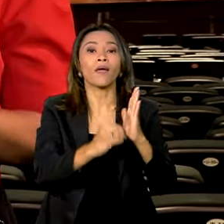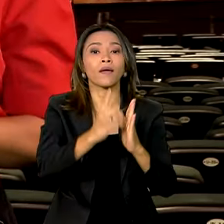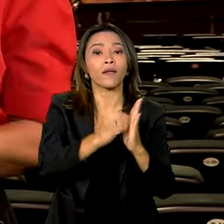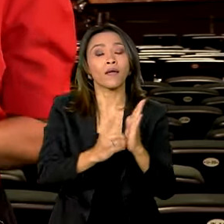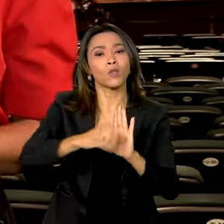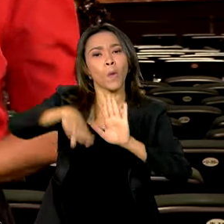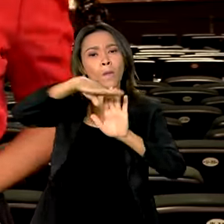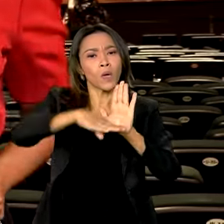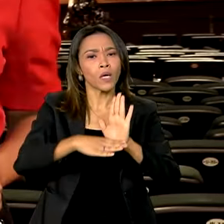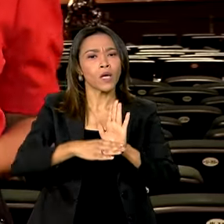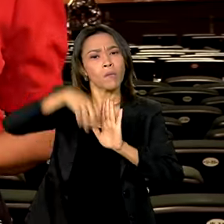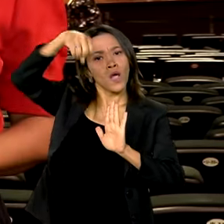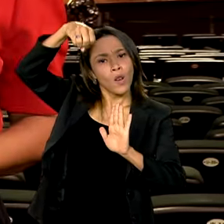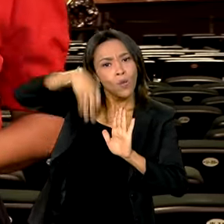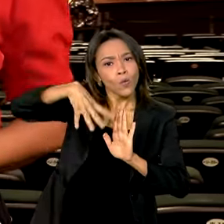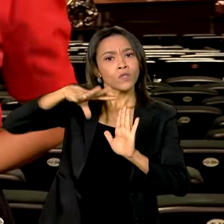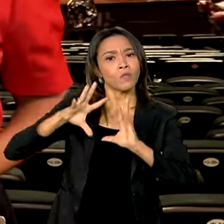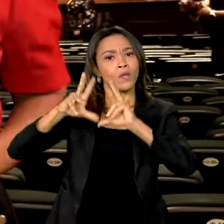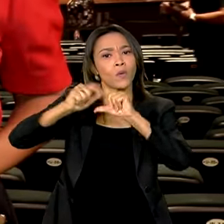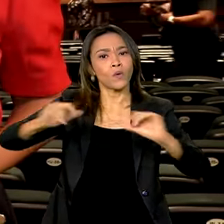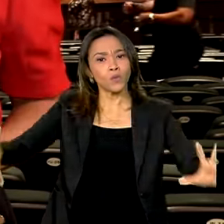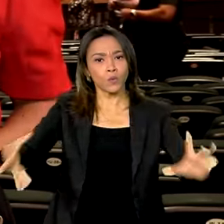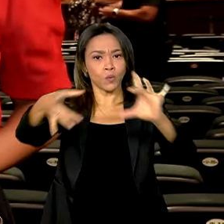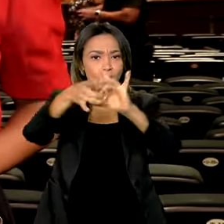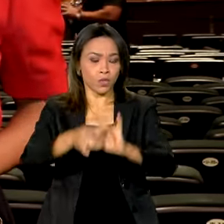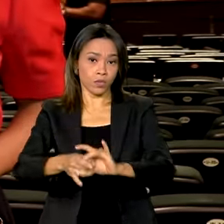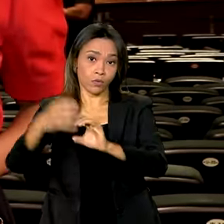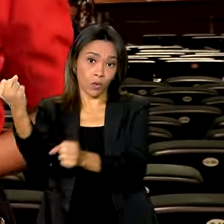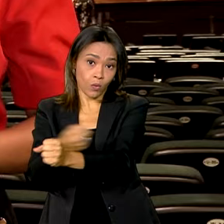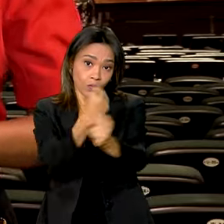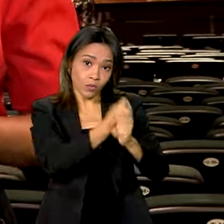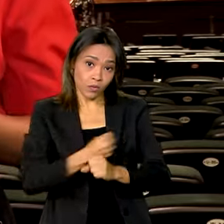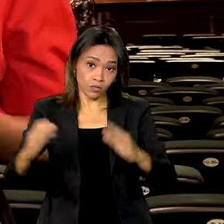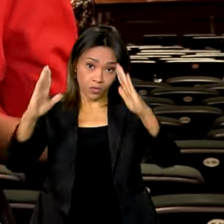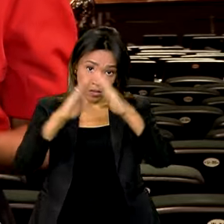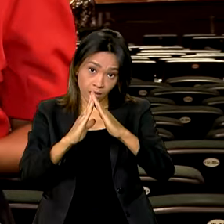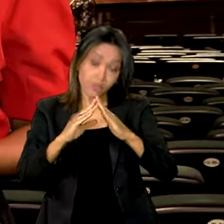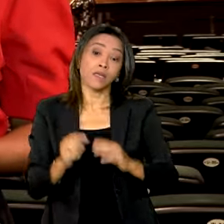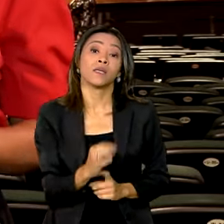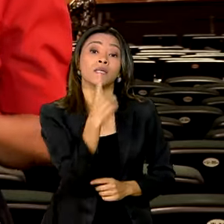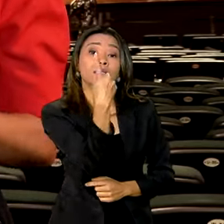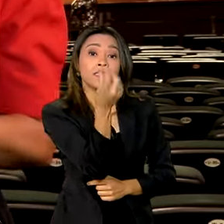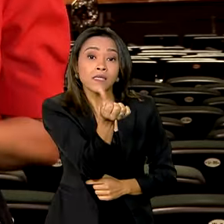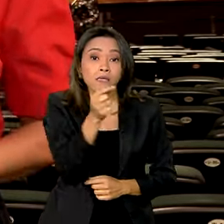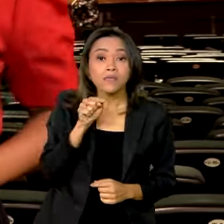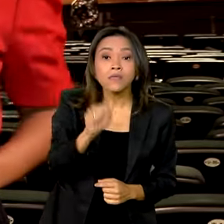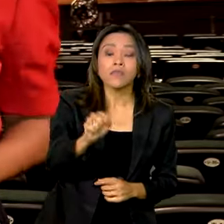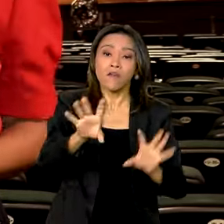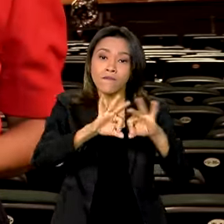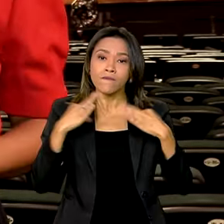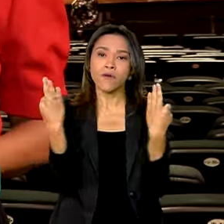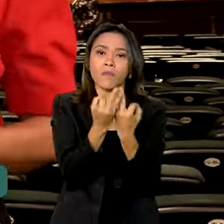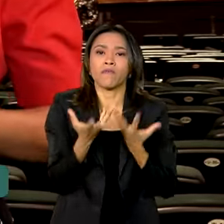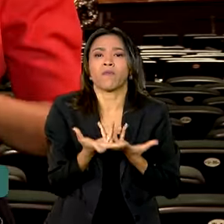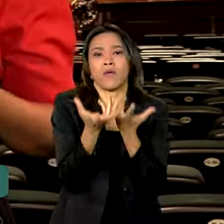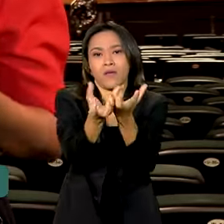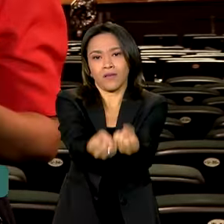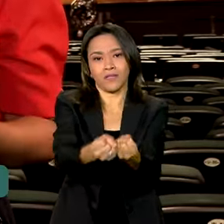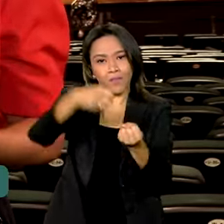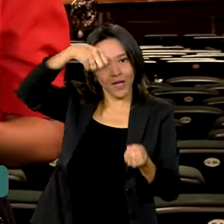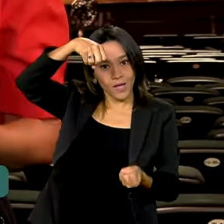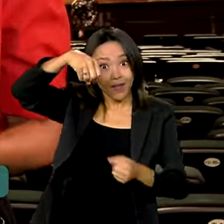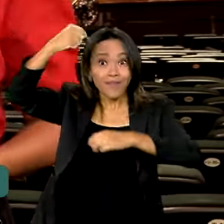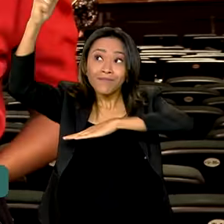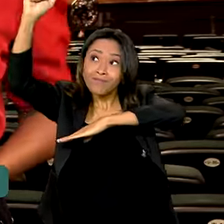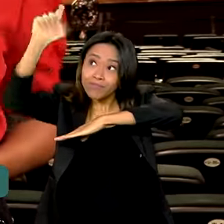integrado ao Minha Casa Minha Vida. 16 mil famílias vão ser beneficiadas com energia solar em